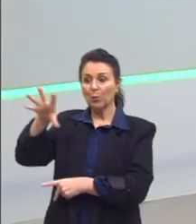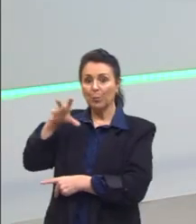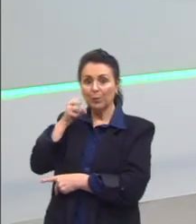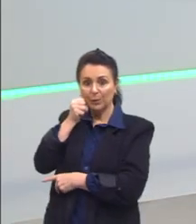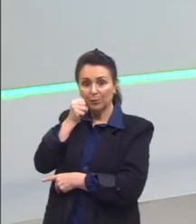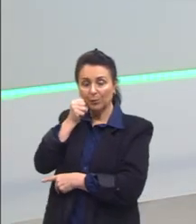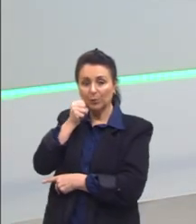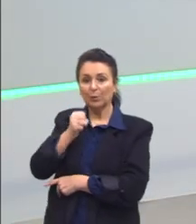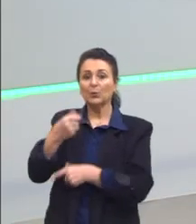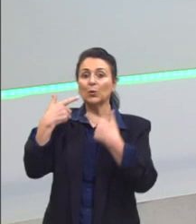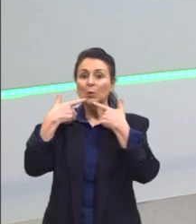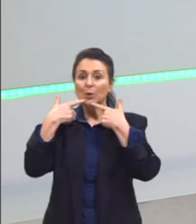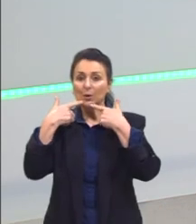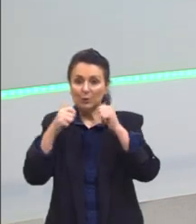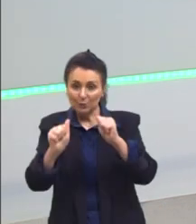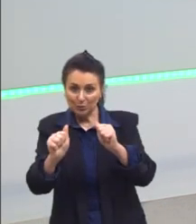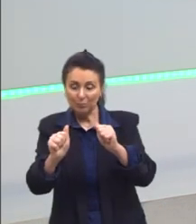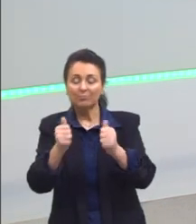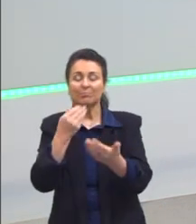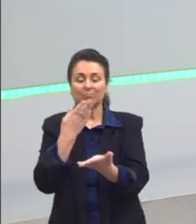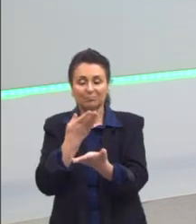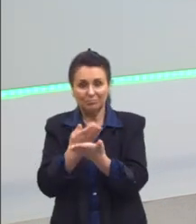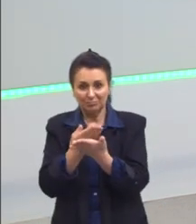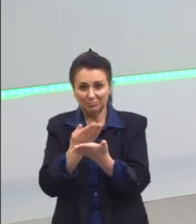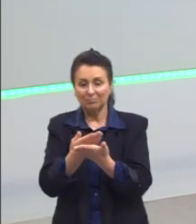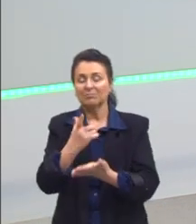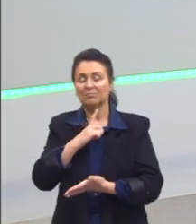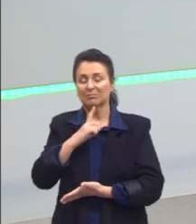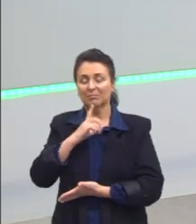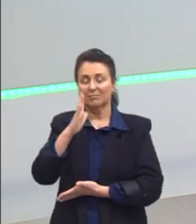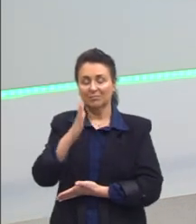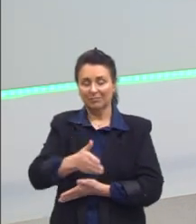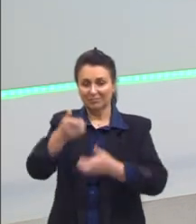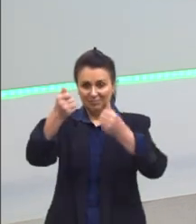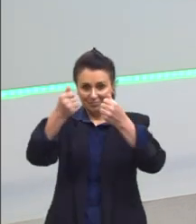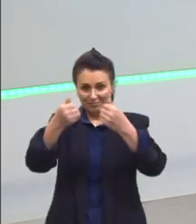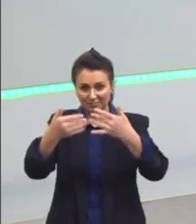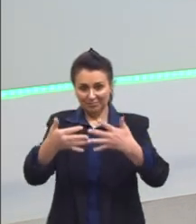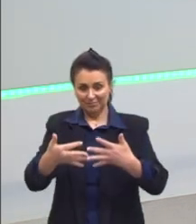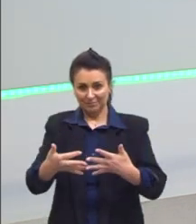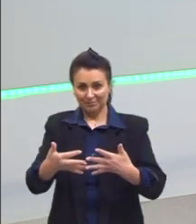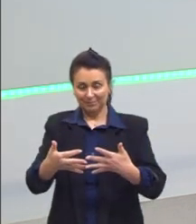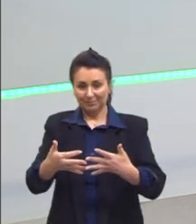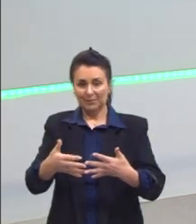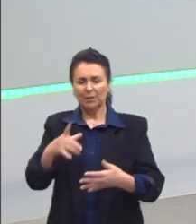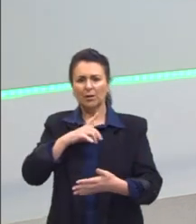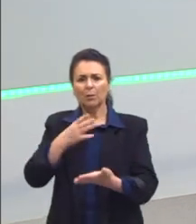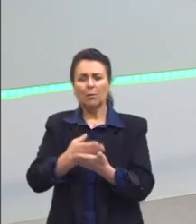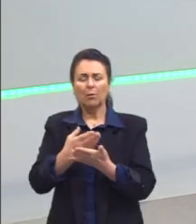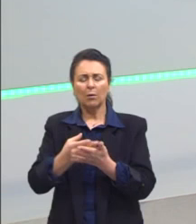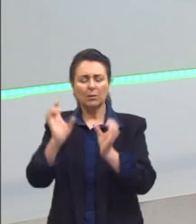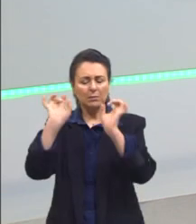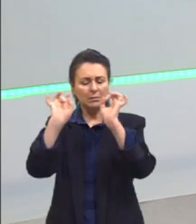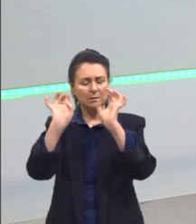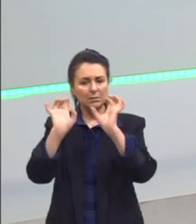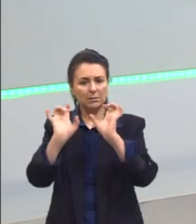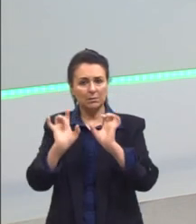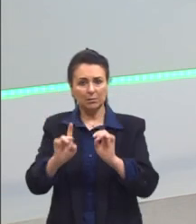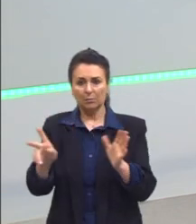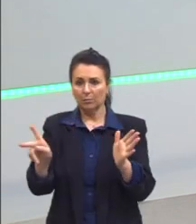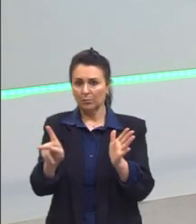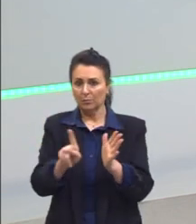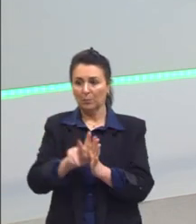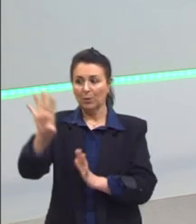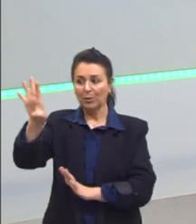já tivemos aula sobre isso. Tivemos uma aula específica falando sobre